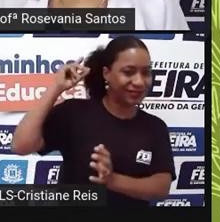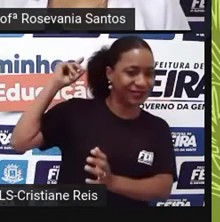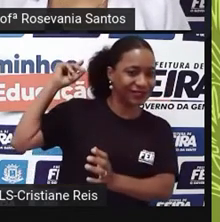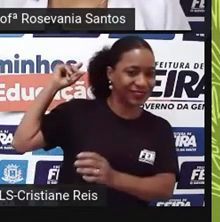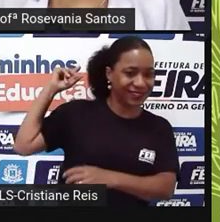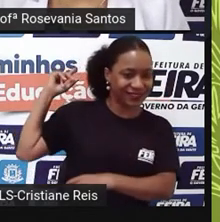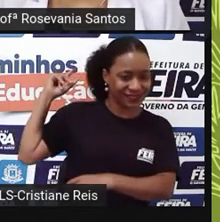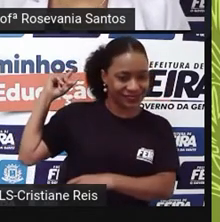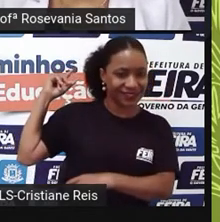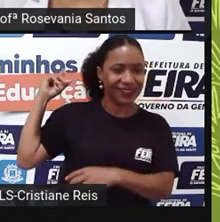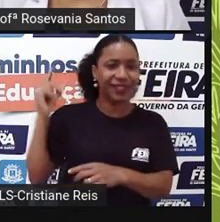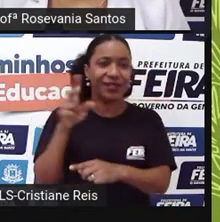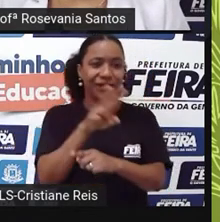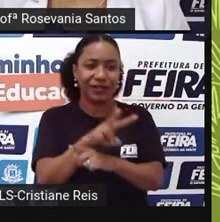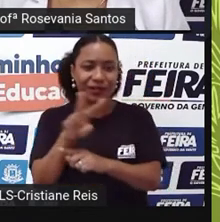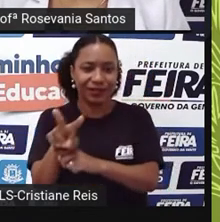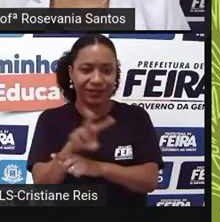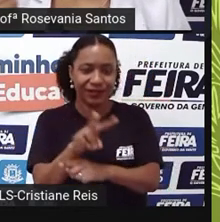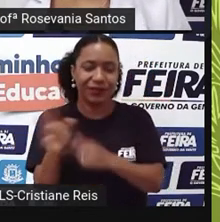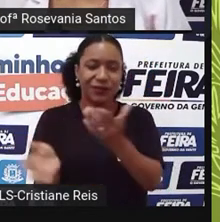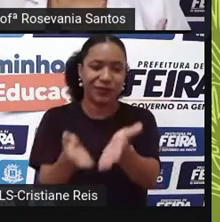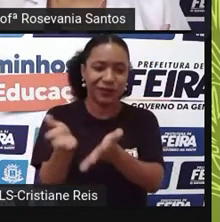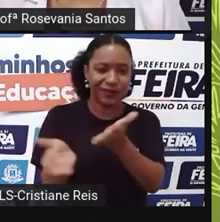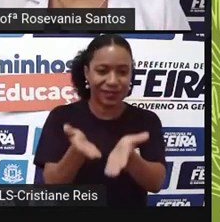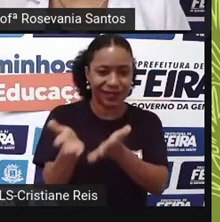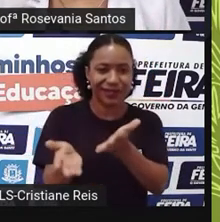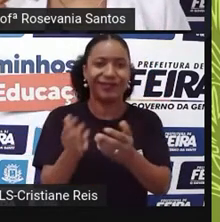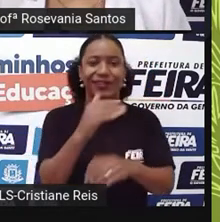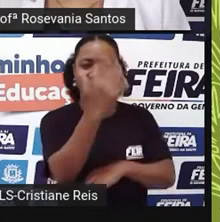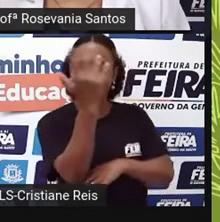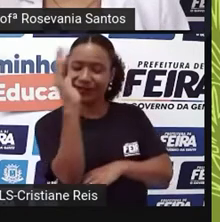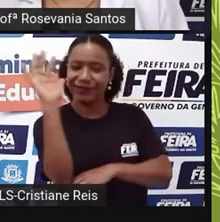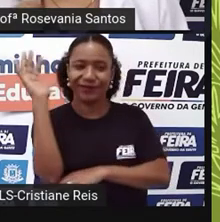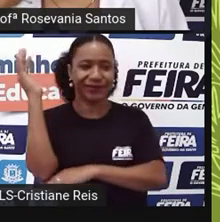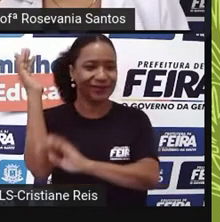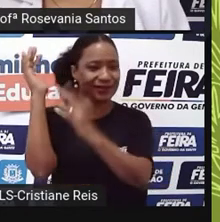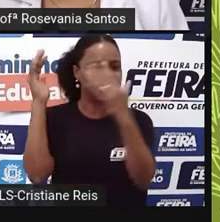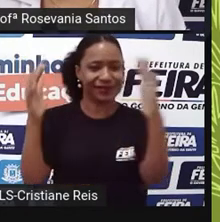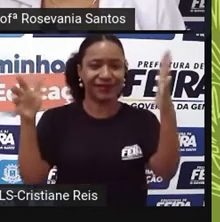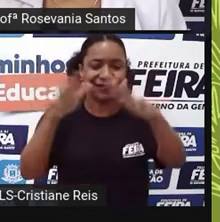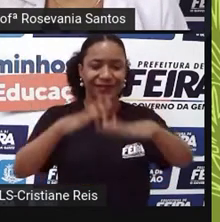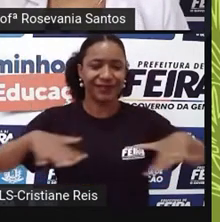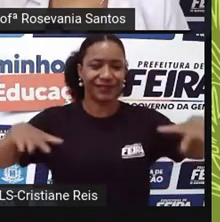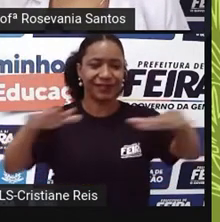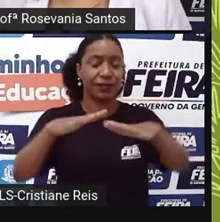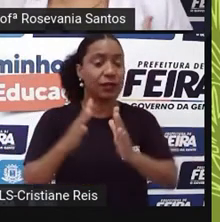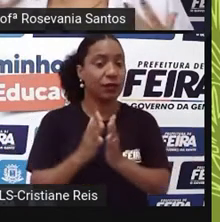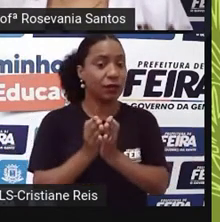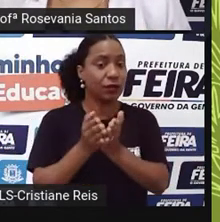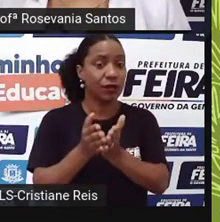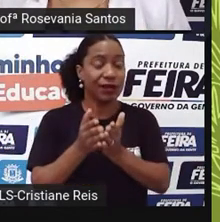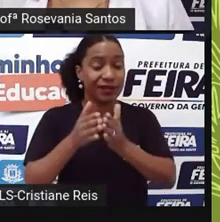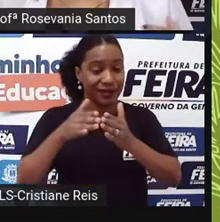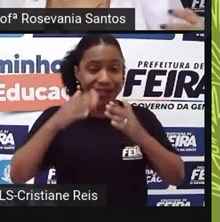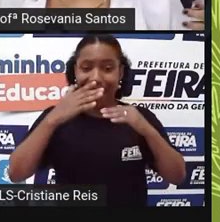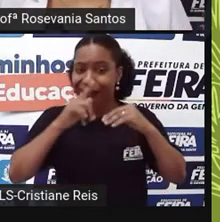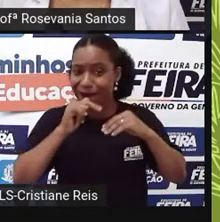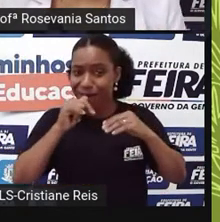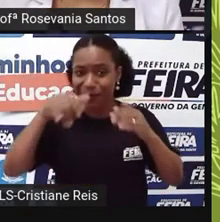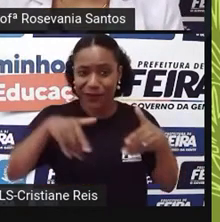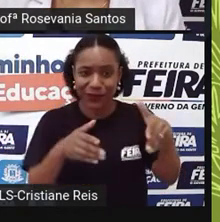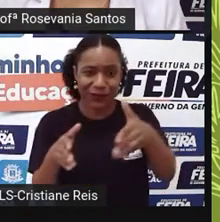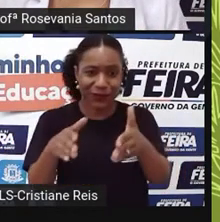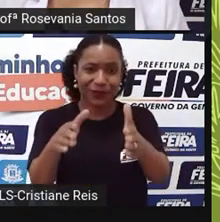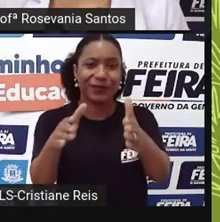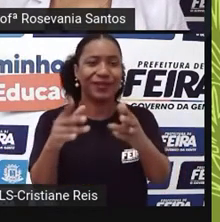né, essa importância. Porque a gente fala muito da importância ambiental, a gente fala muito da importância econômica, mas também tem toda